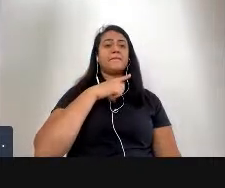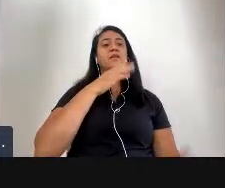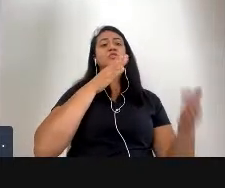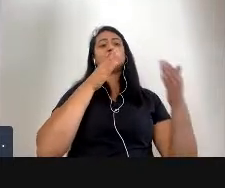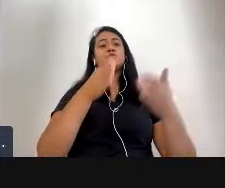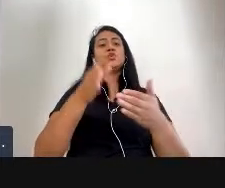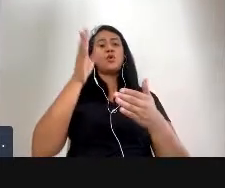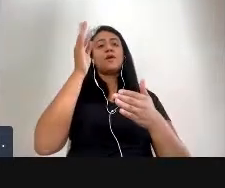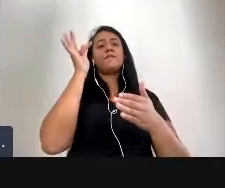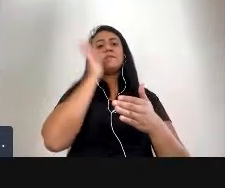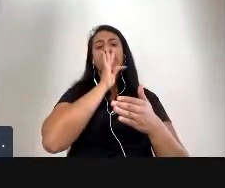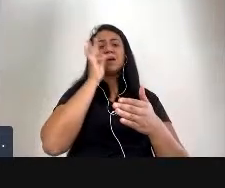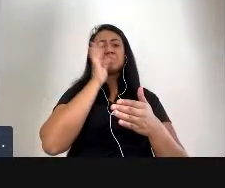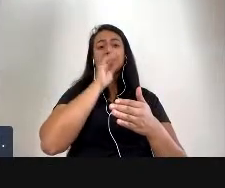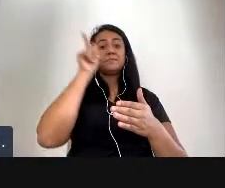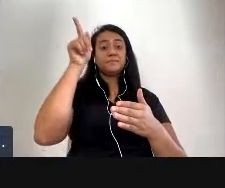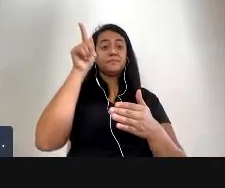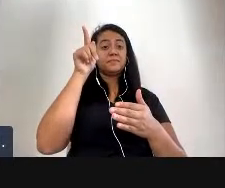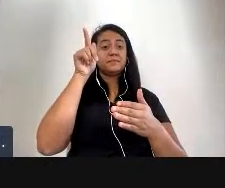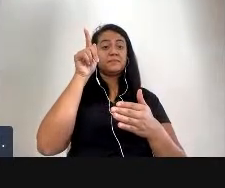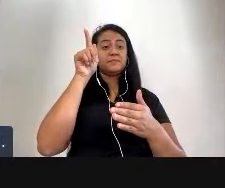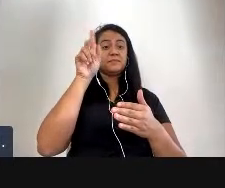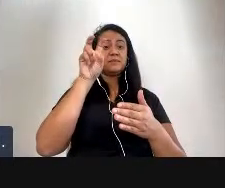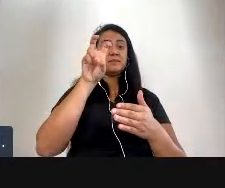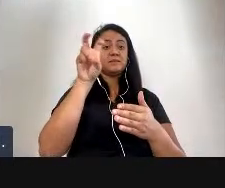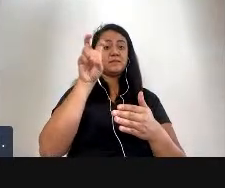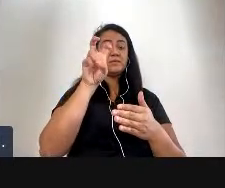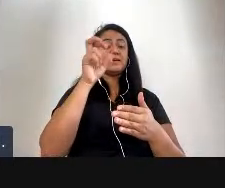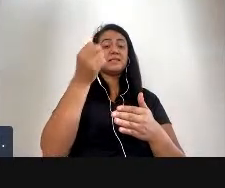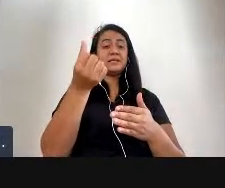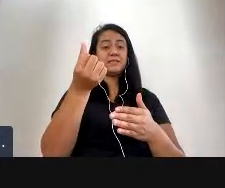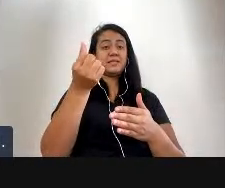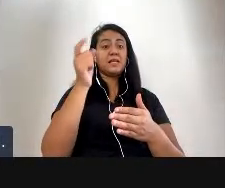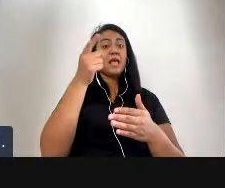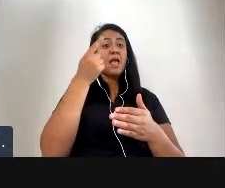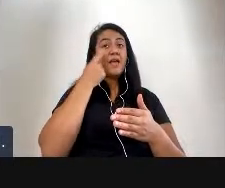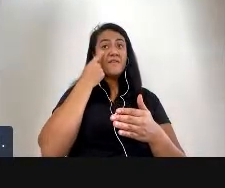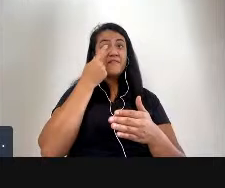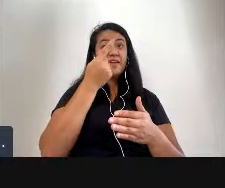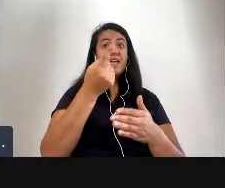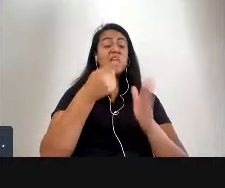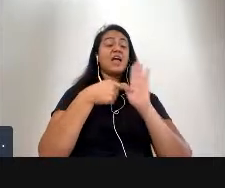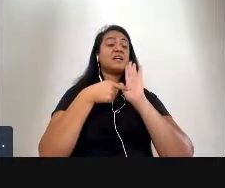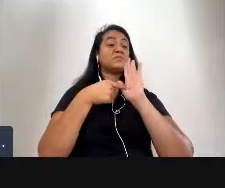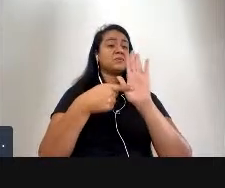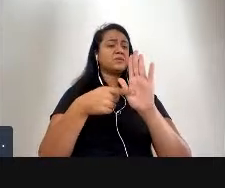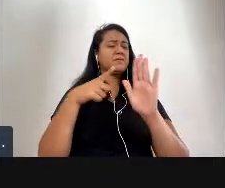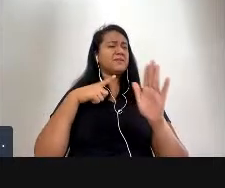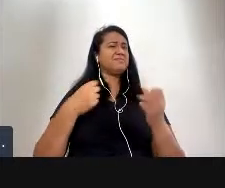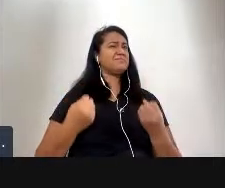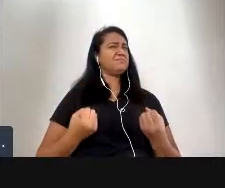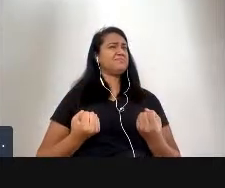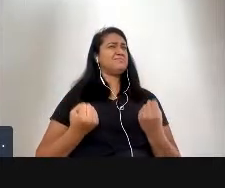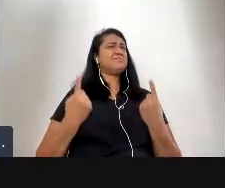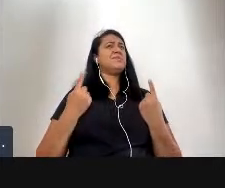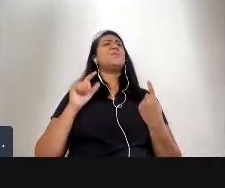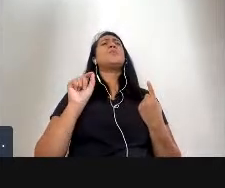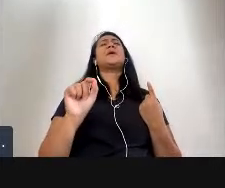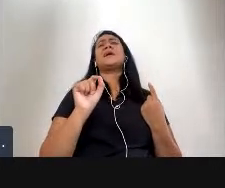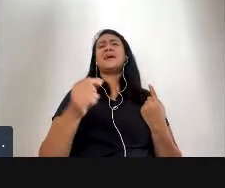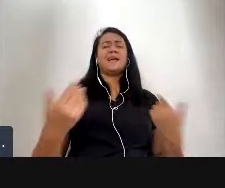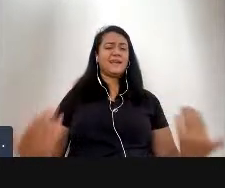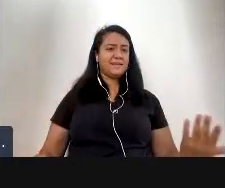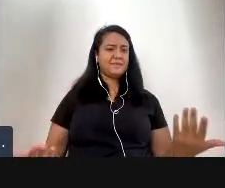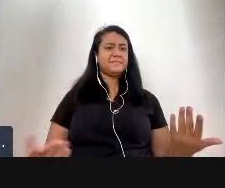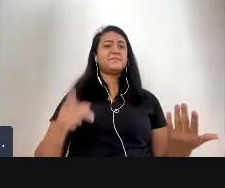no ano seguinte e quando ele vê a exposição ele fica estarrecido o que é isso e